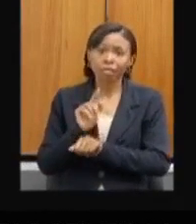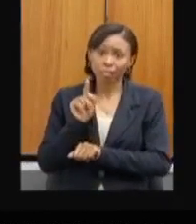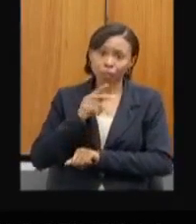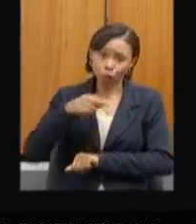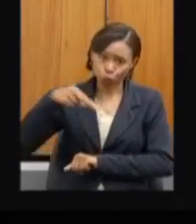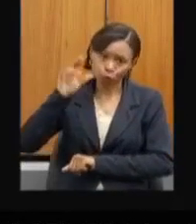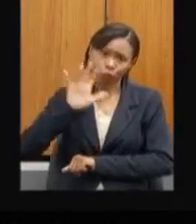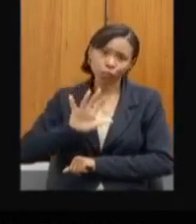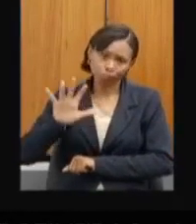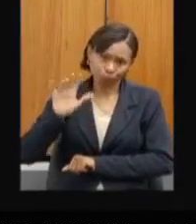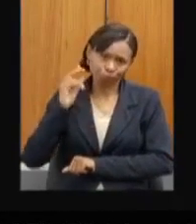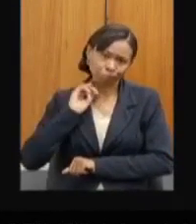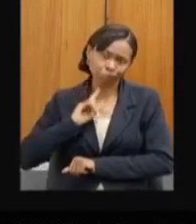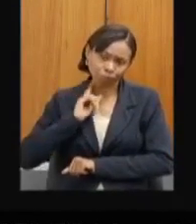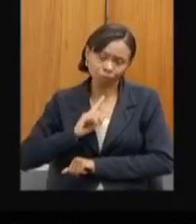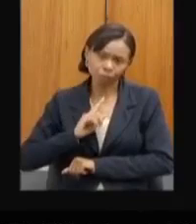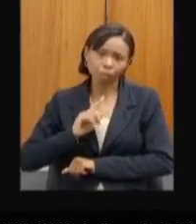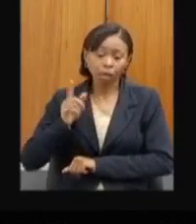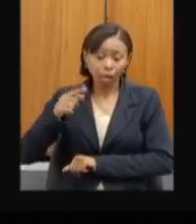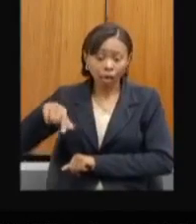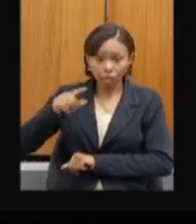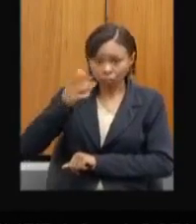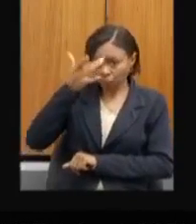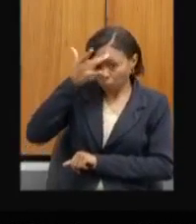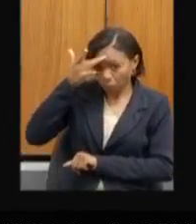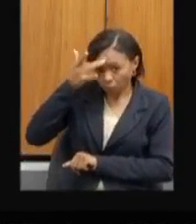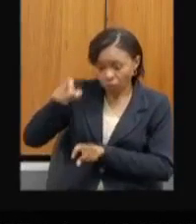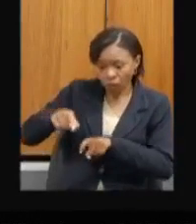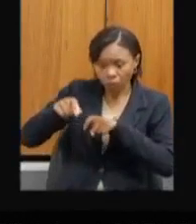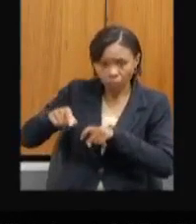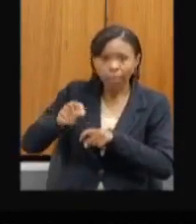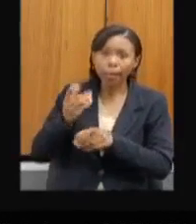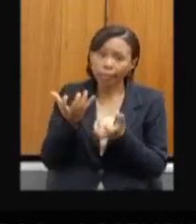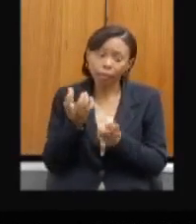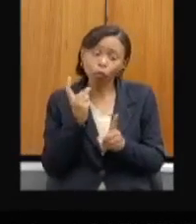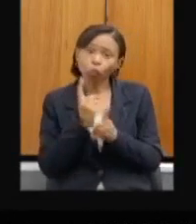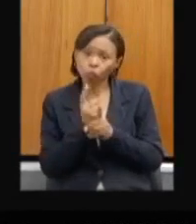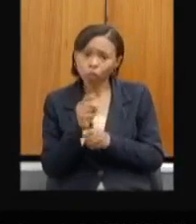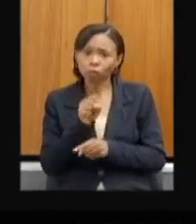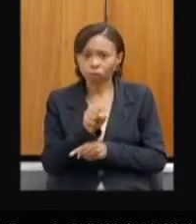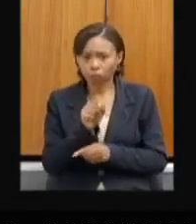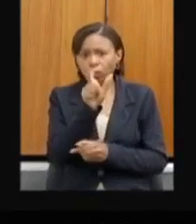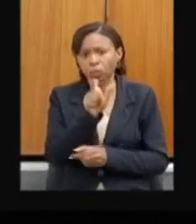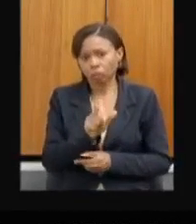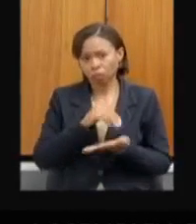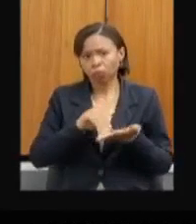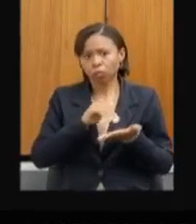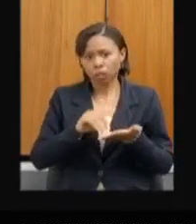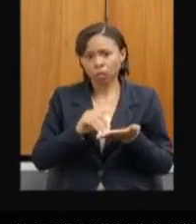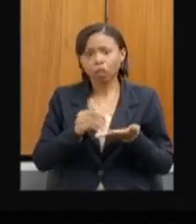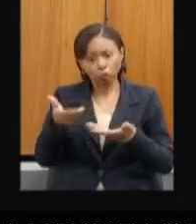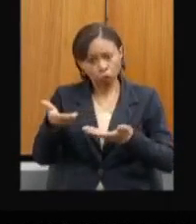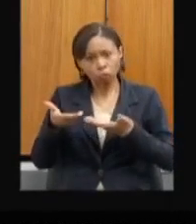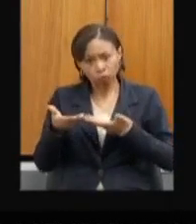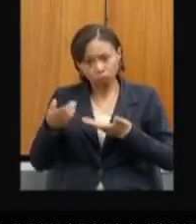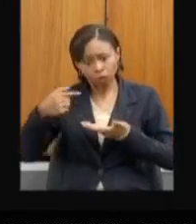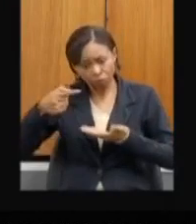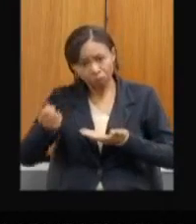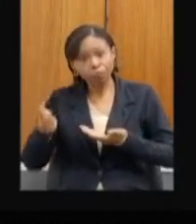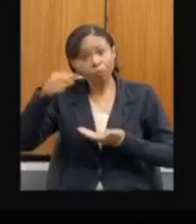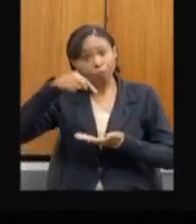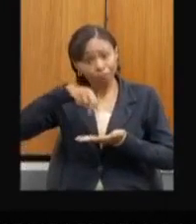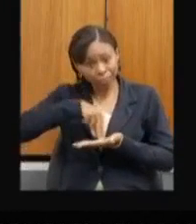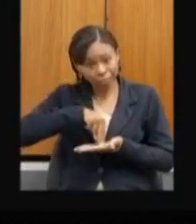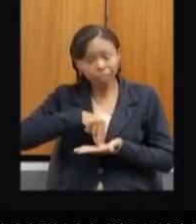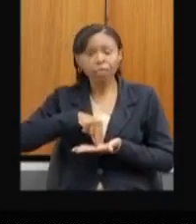Eu quero até fazer um convite para que a senhora venha a Montes Claros encontrar com a bancada do Norte de Minas, comigo, com